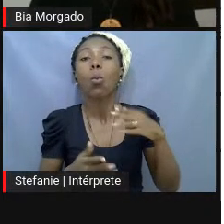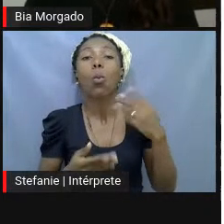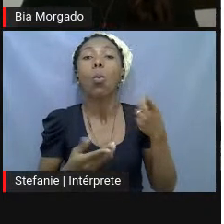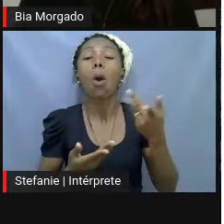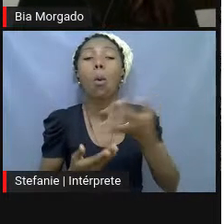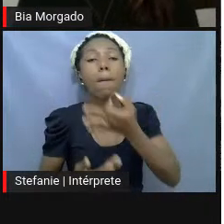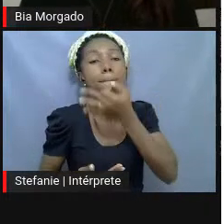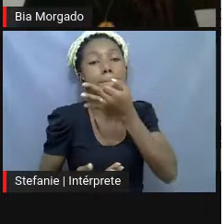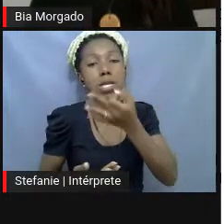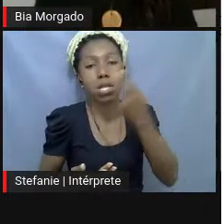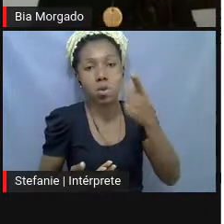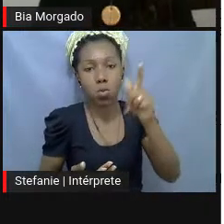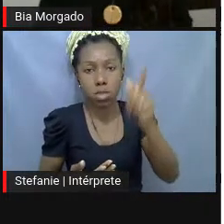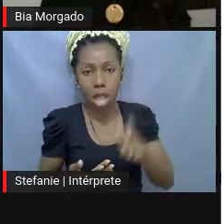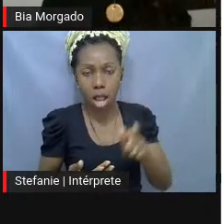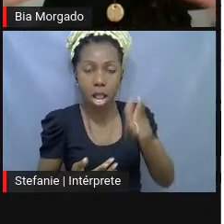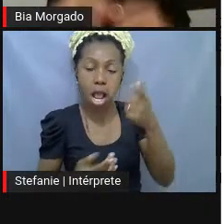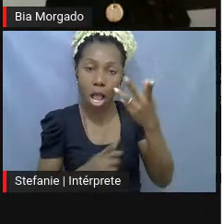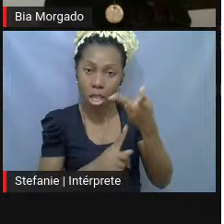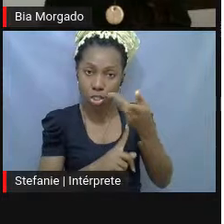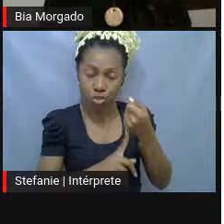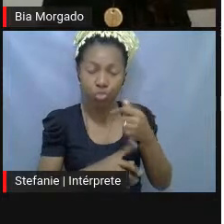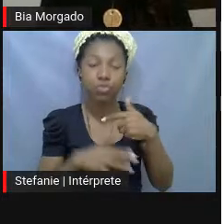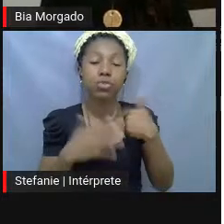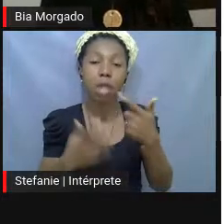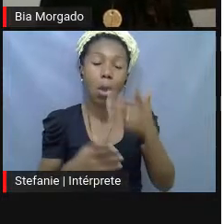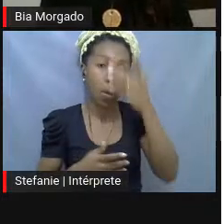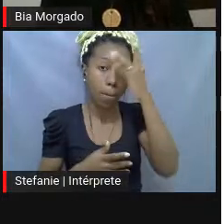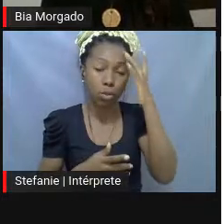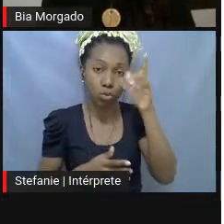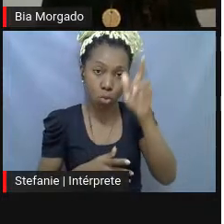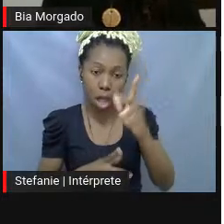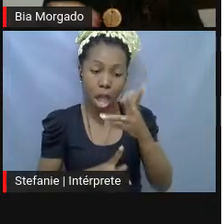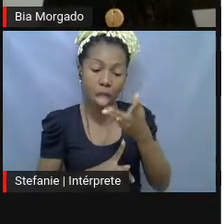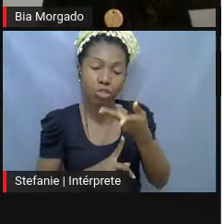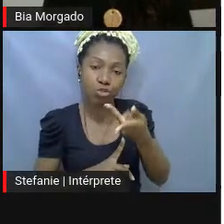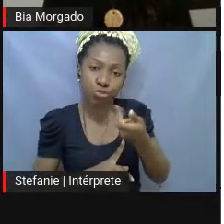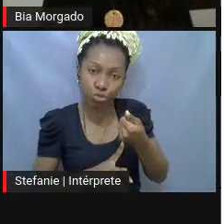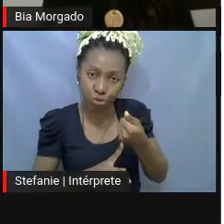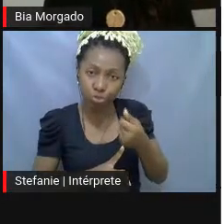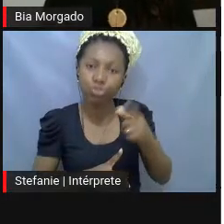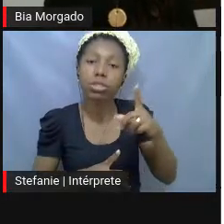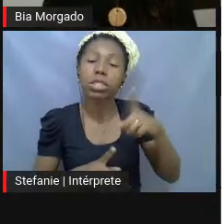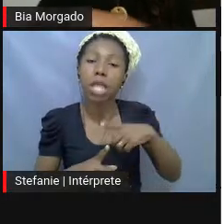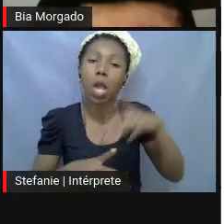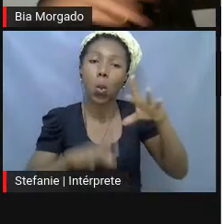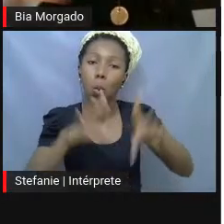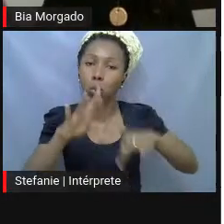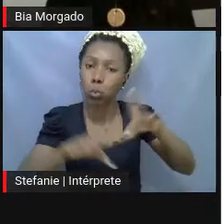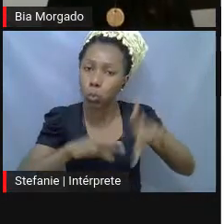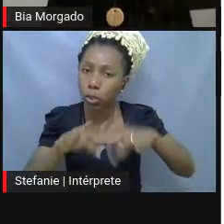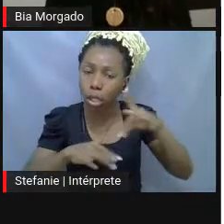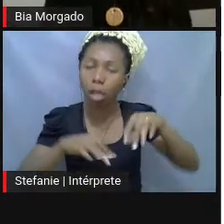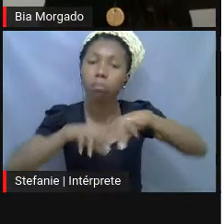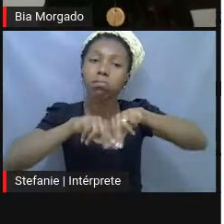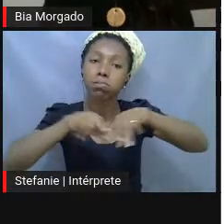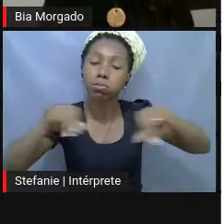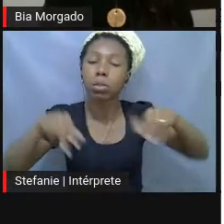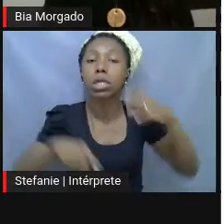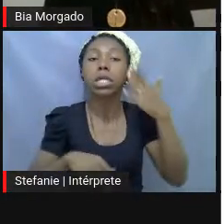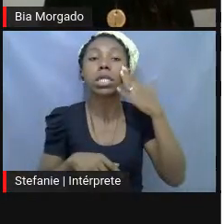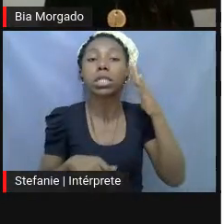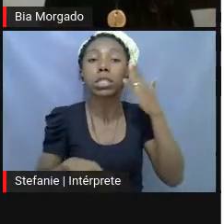artista. Então, eu entendo que um artista, dentro daquele dispositivo curatorial, dos arranjos curatoriais, a partir do momento que ele entende